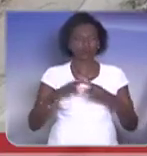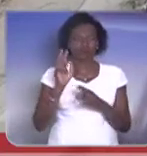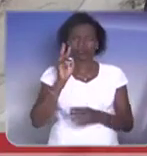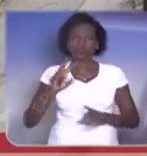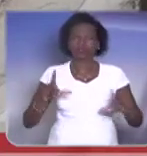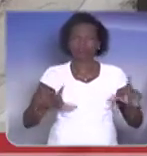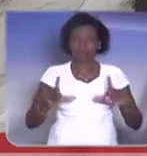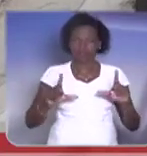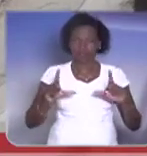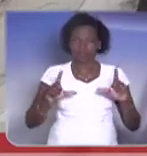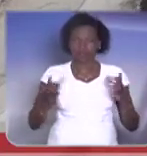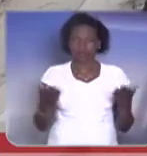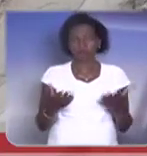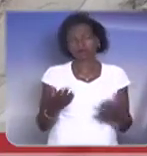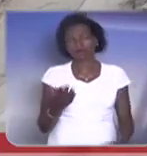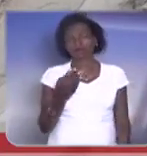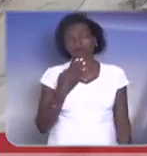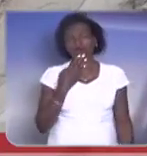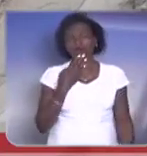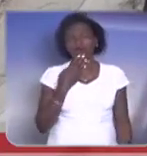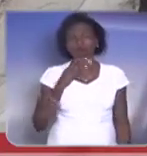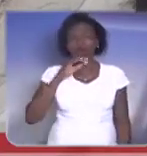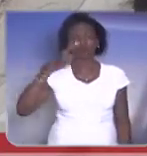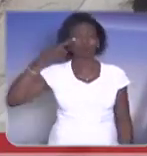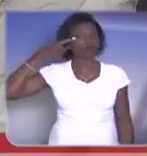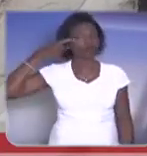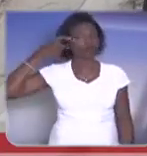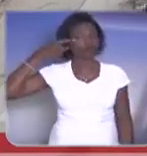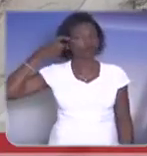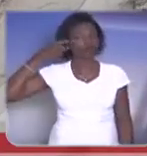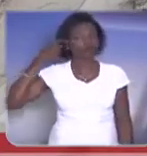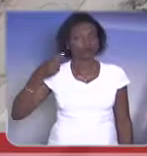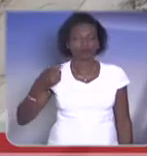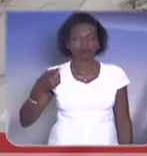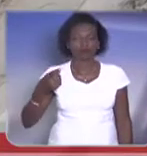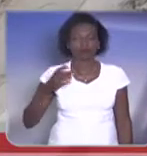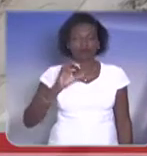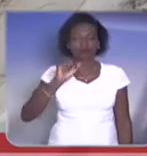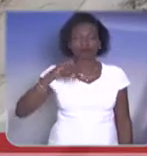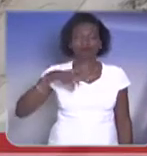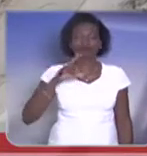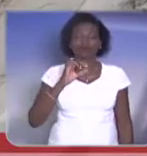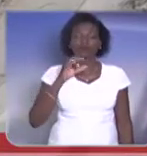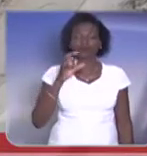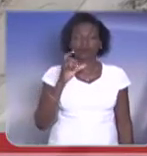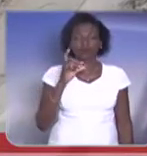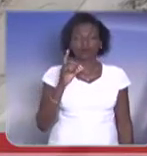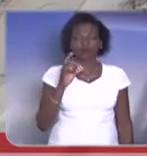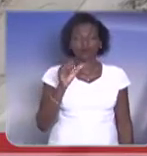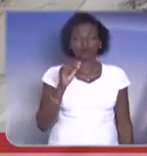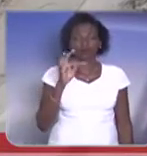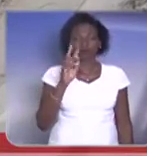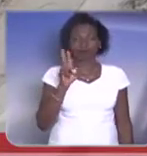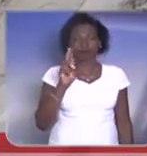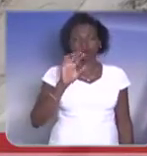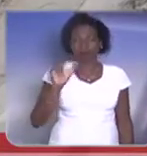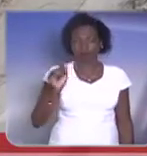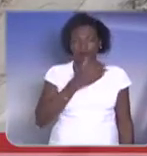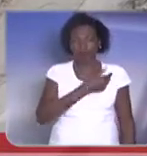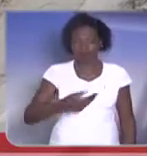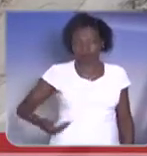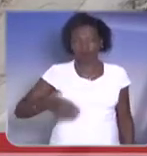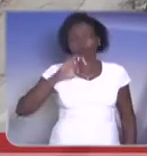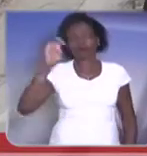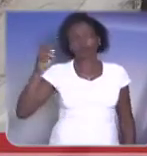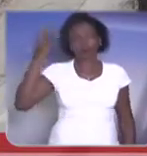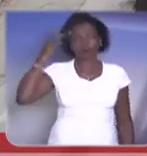Eu quero pedir ao senhor João Dória que lance sua candidatura ao governo do Estado de São Paulo. É um pedido que